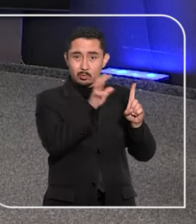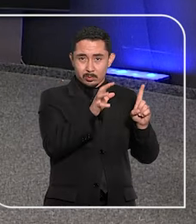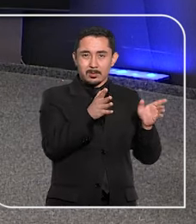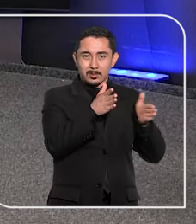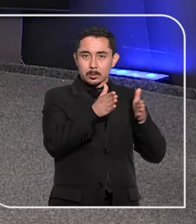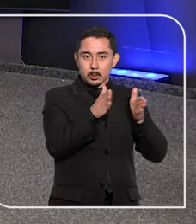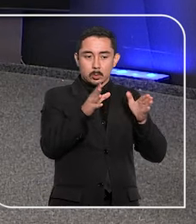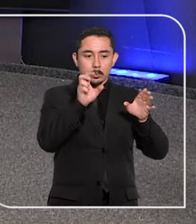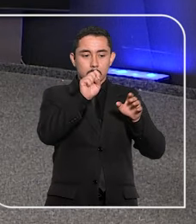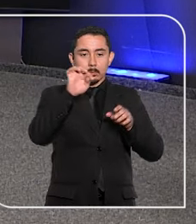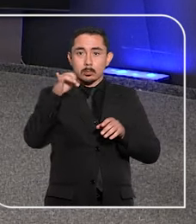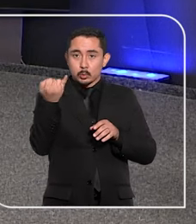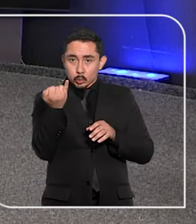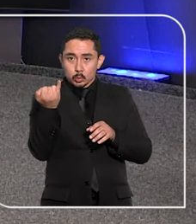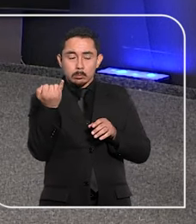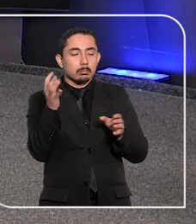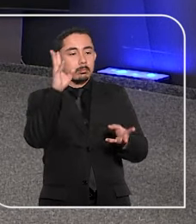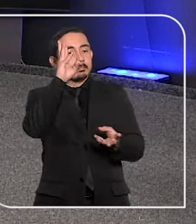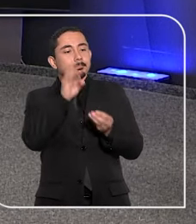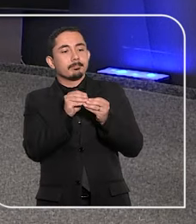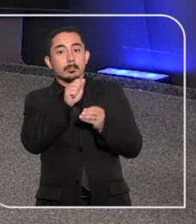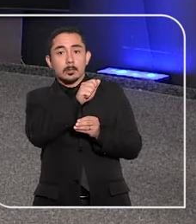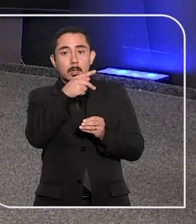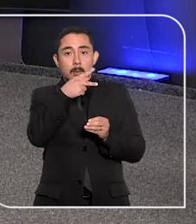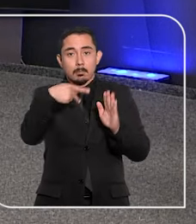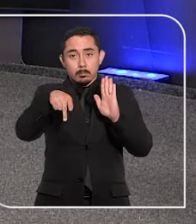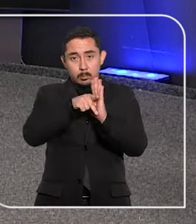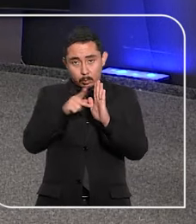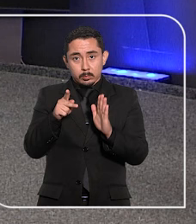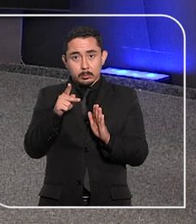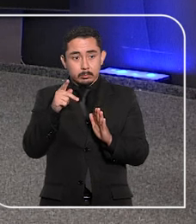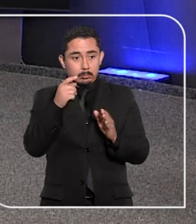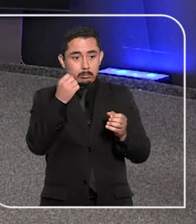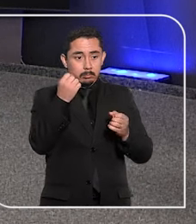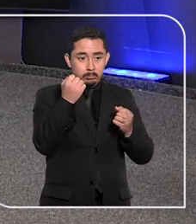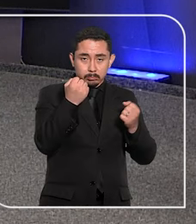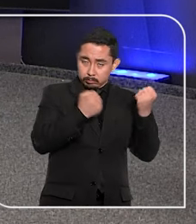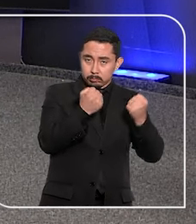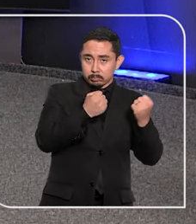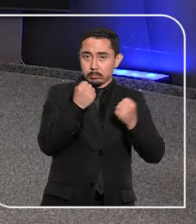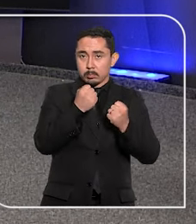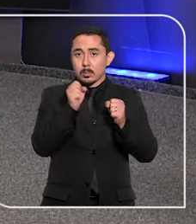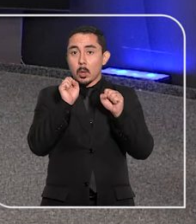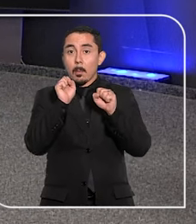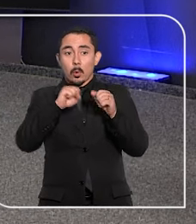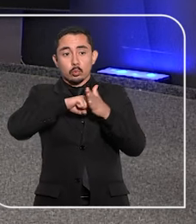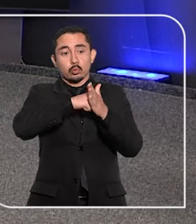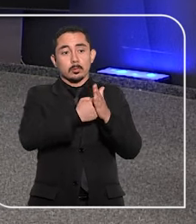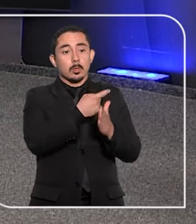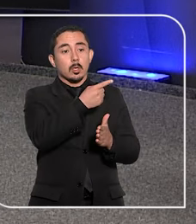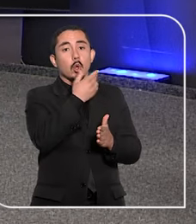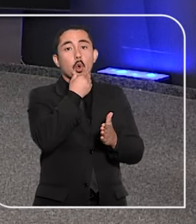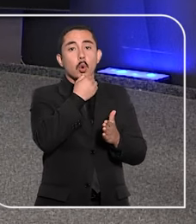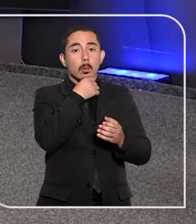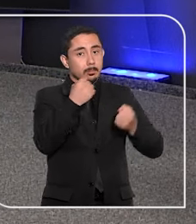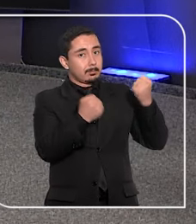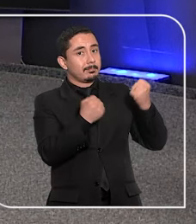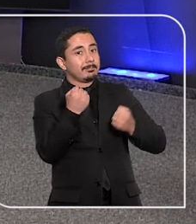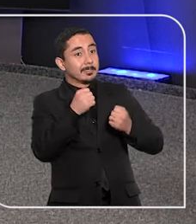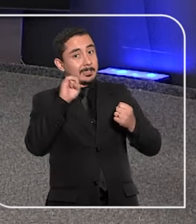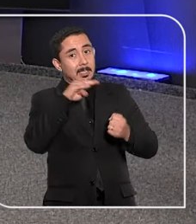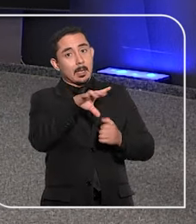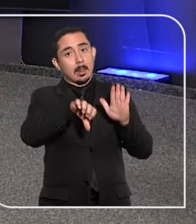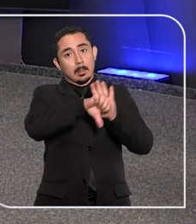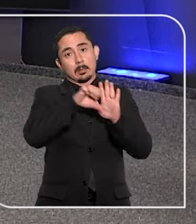o setor, o Superior Tribunal de Justiça concluiu que os apps de passageiros podem suspender imediatamente o motorista por